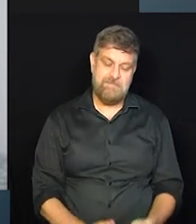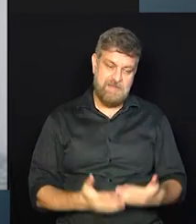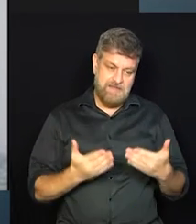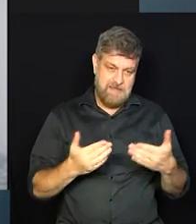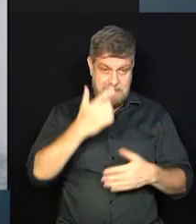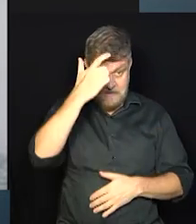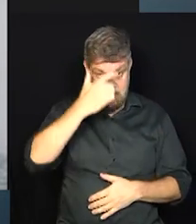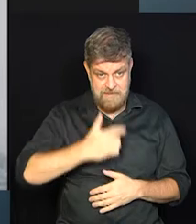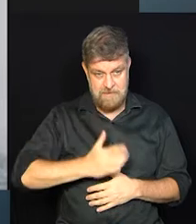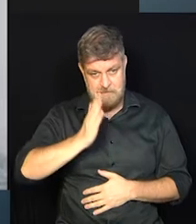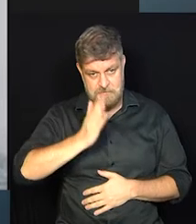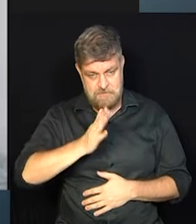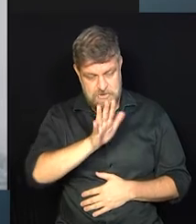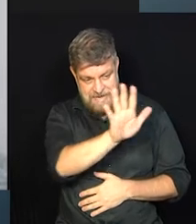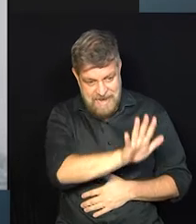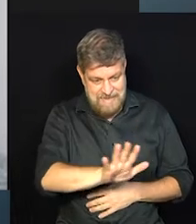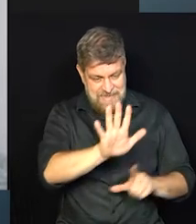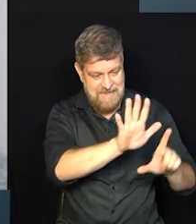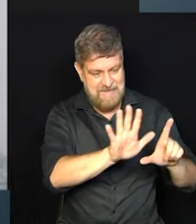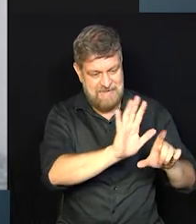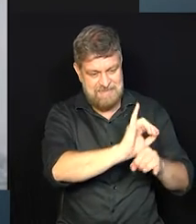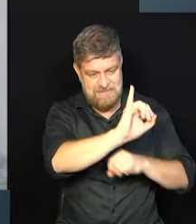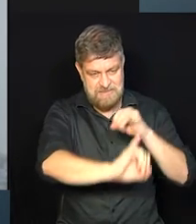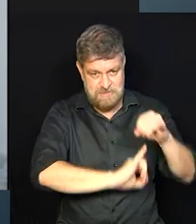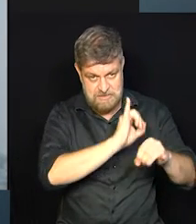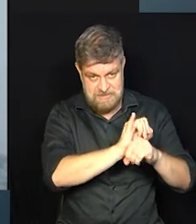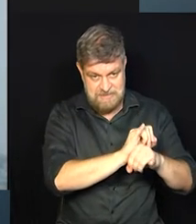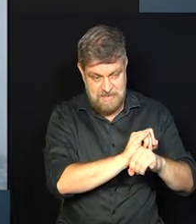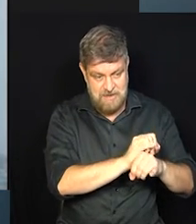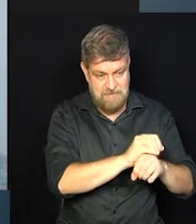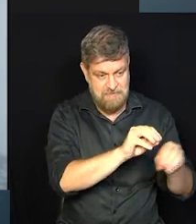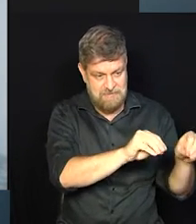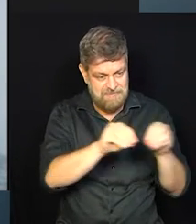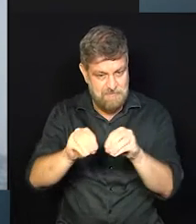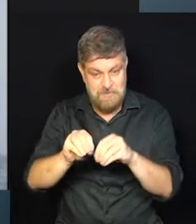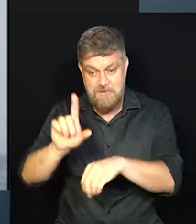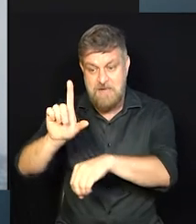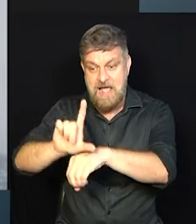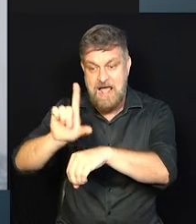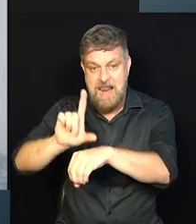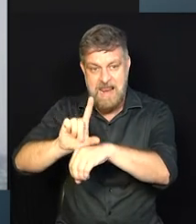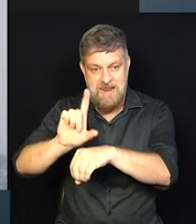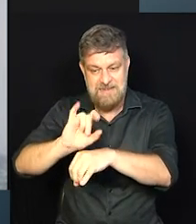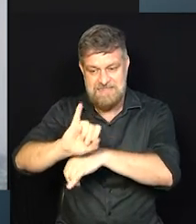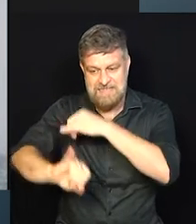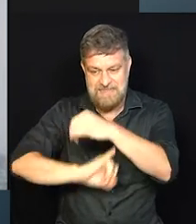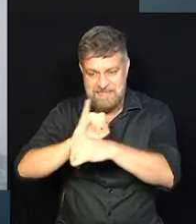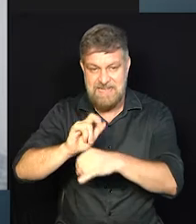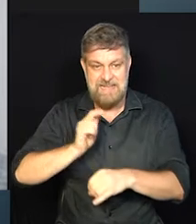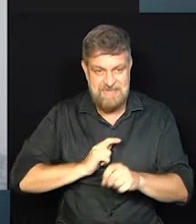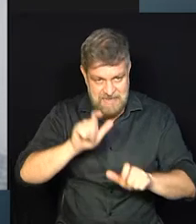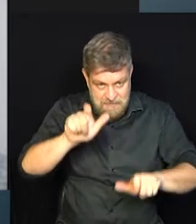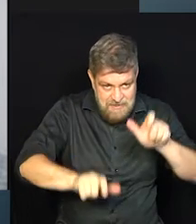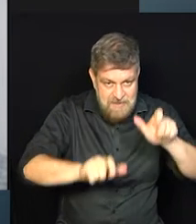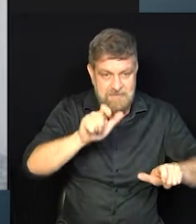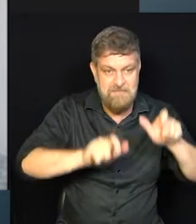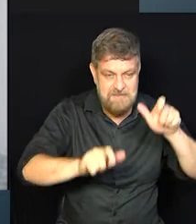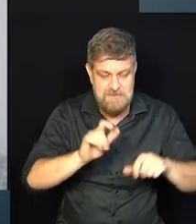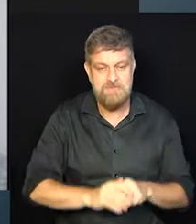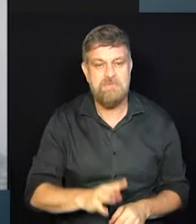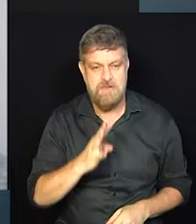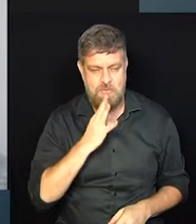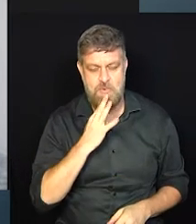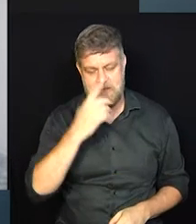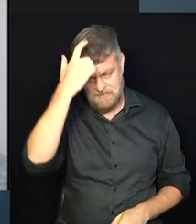É, como eu já estou no mundo digital, então, para eu ter uma loja digital, eu já tenho muitos seguidores, né? Assim, muitos